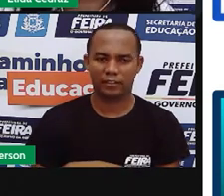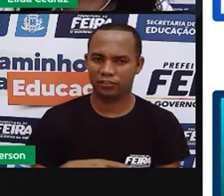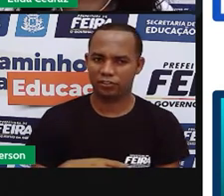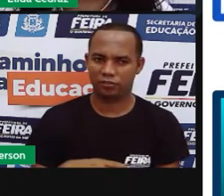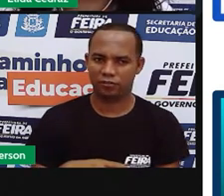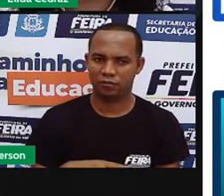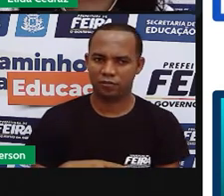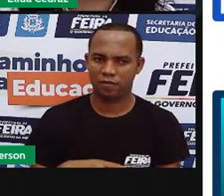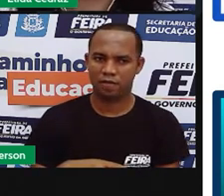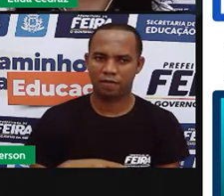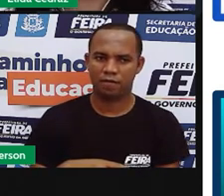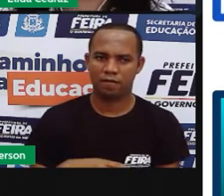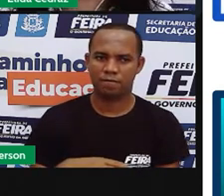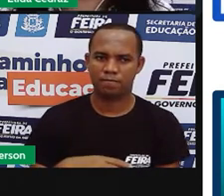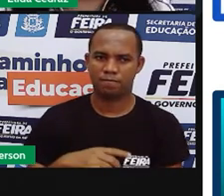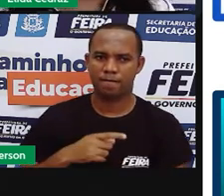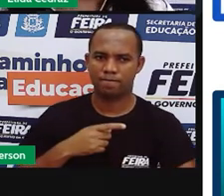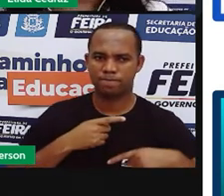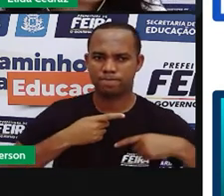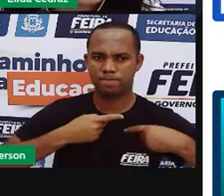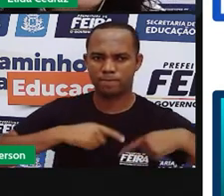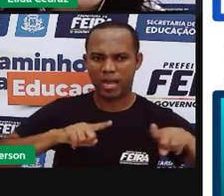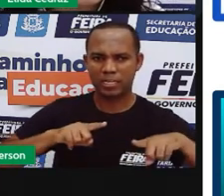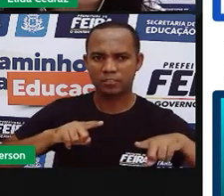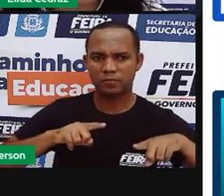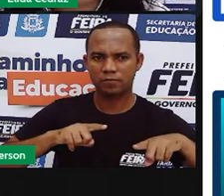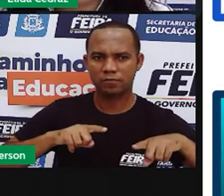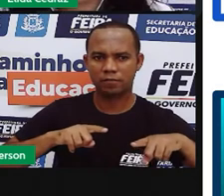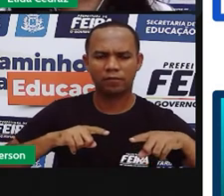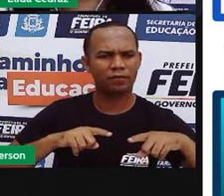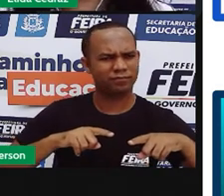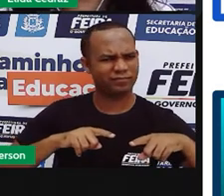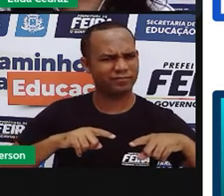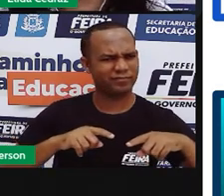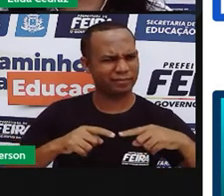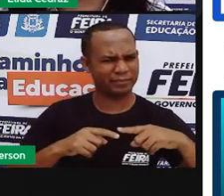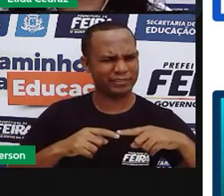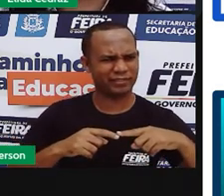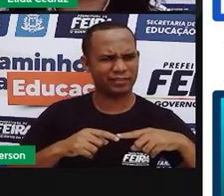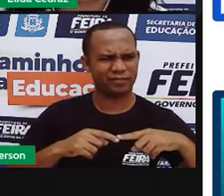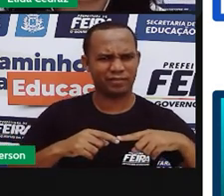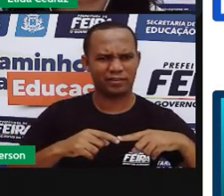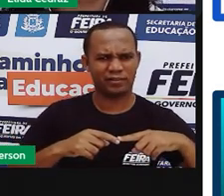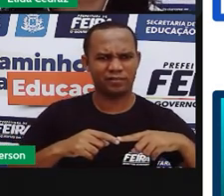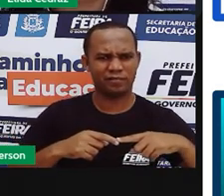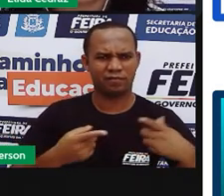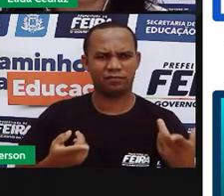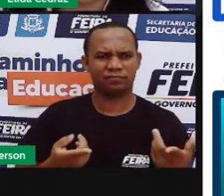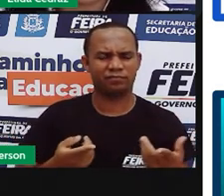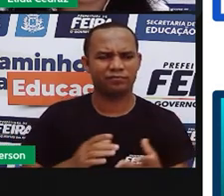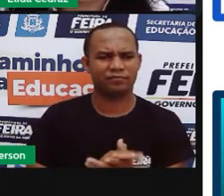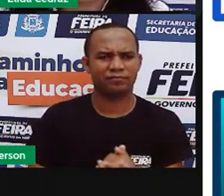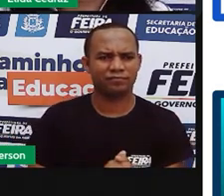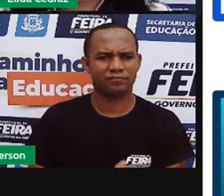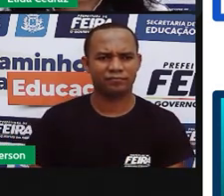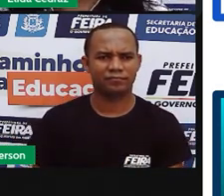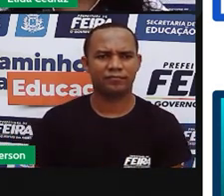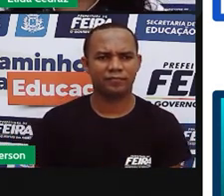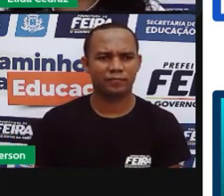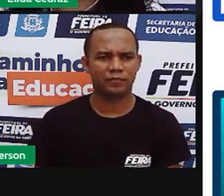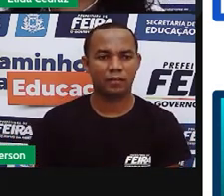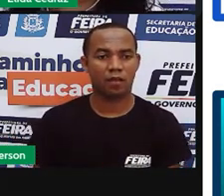Valente. Uma pessoa corajosa é a mesma que uma pessoa valente.